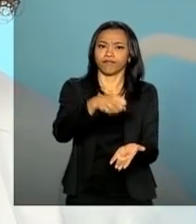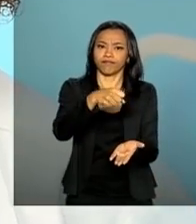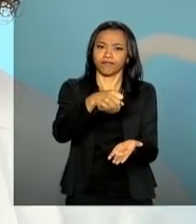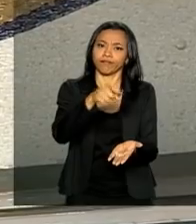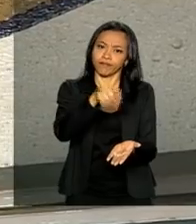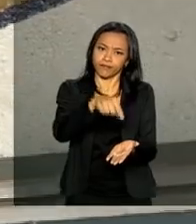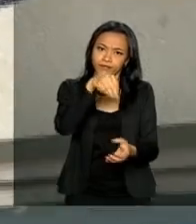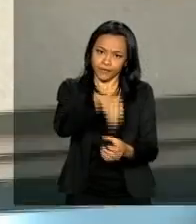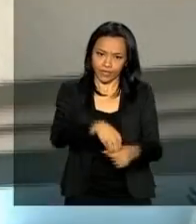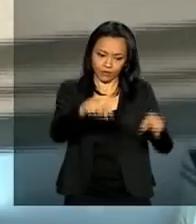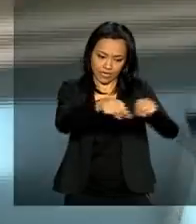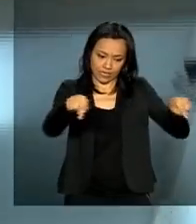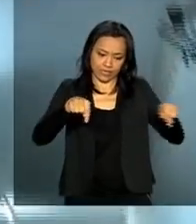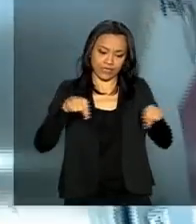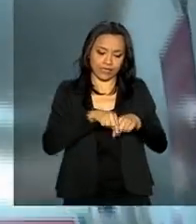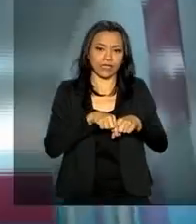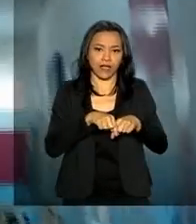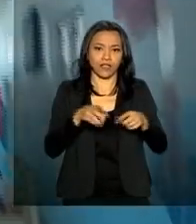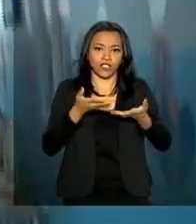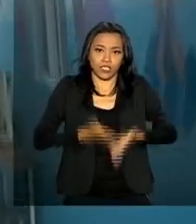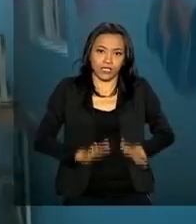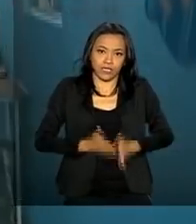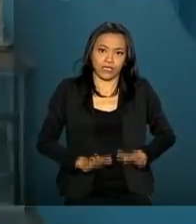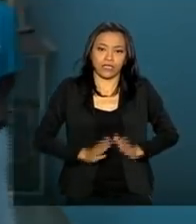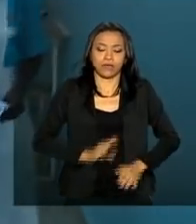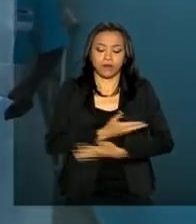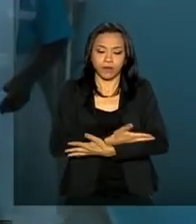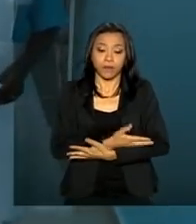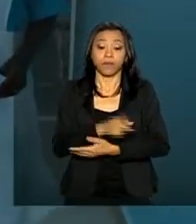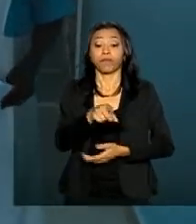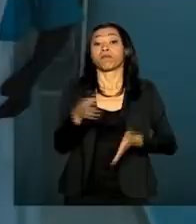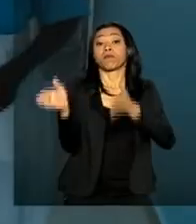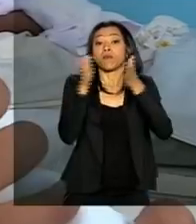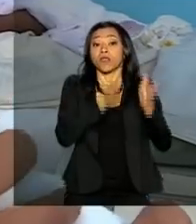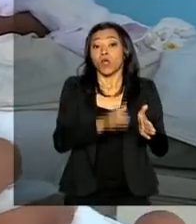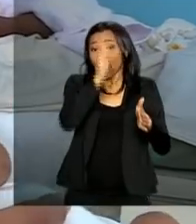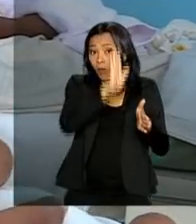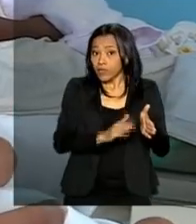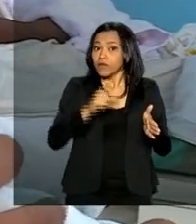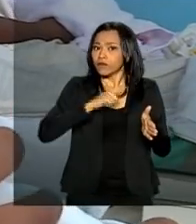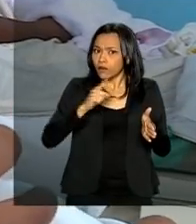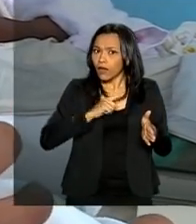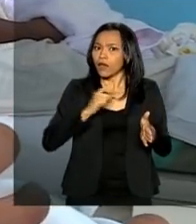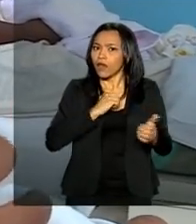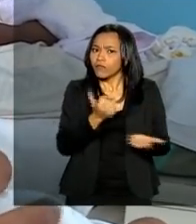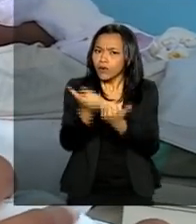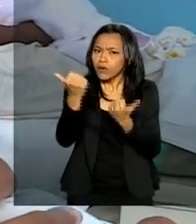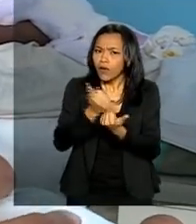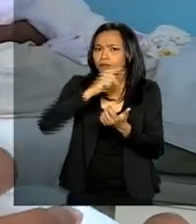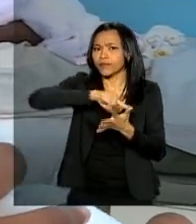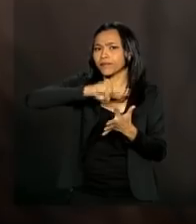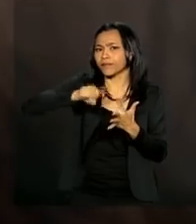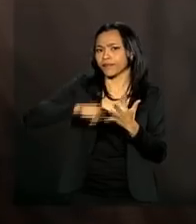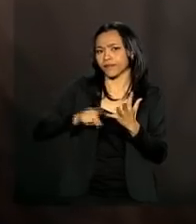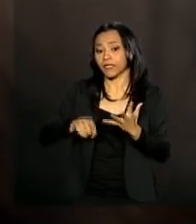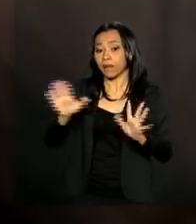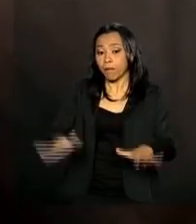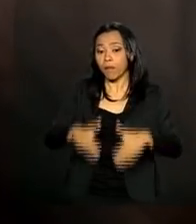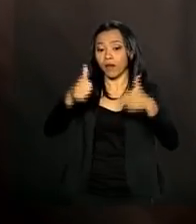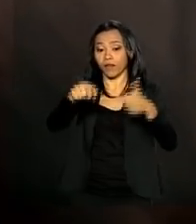sala de parto. O Brasil também investe em outra iniciativa que tem impacto decisivo na vida de muitos recém-nascidos,